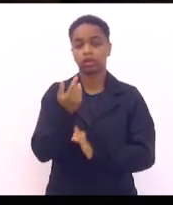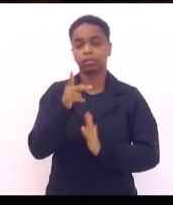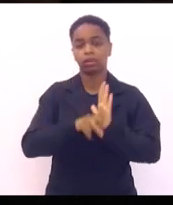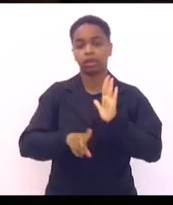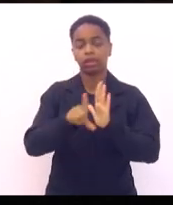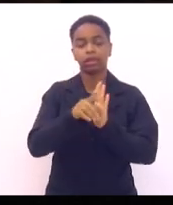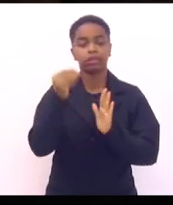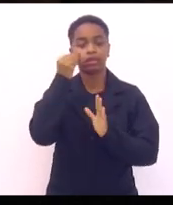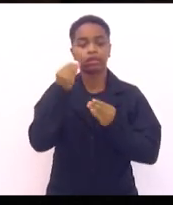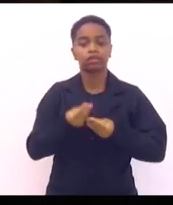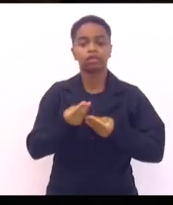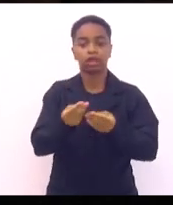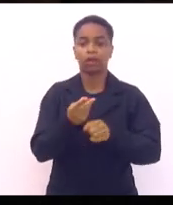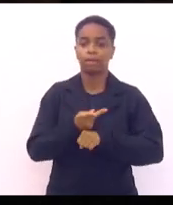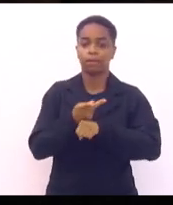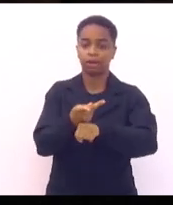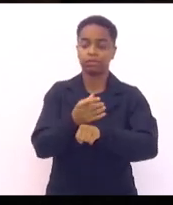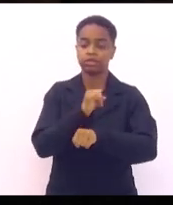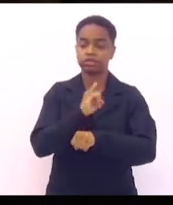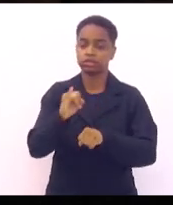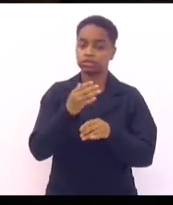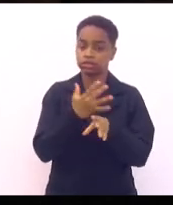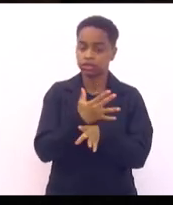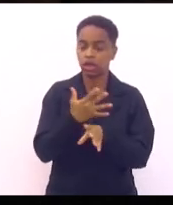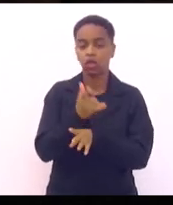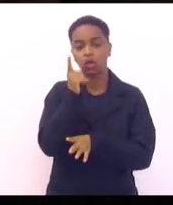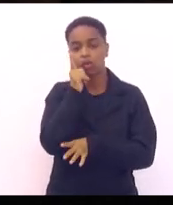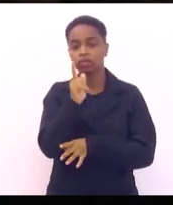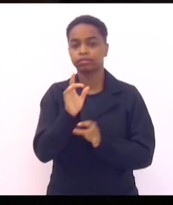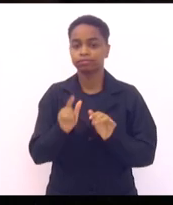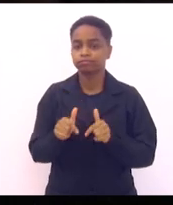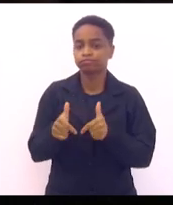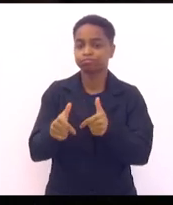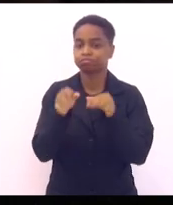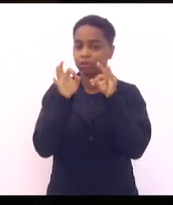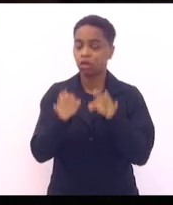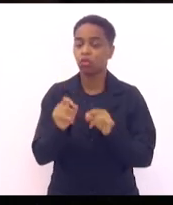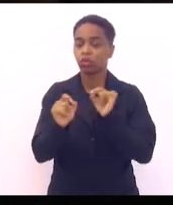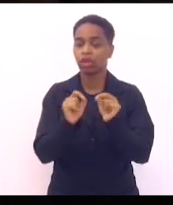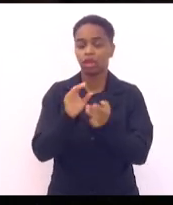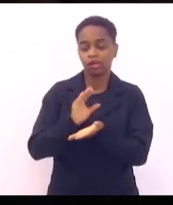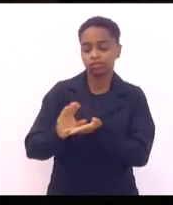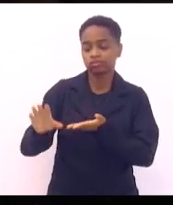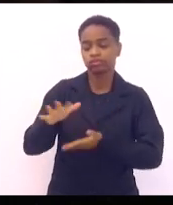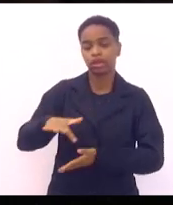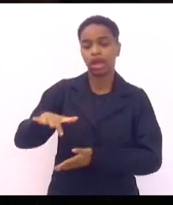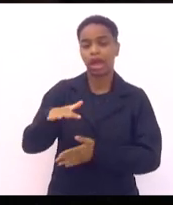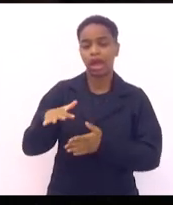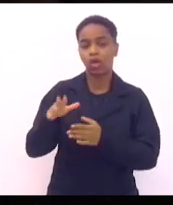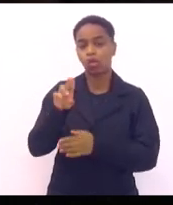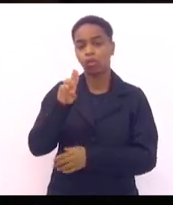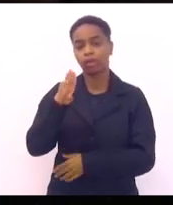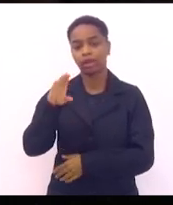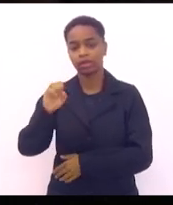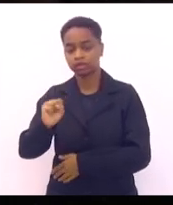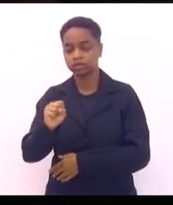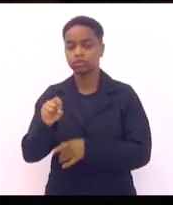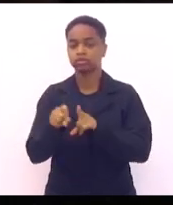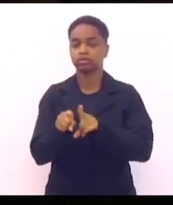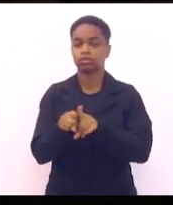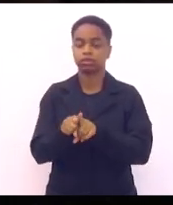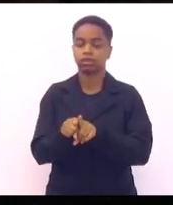aquele município que exatamente faz aquilo que deve, que é investir na atenção básica através